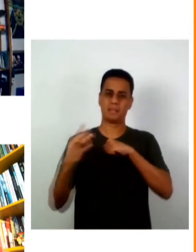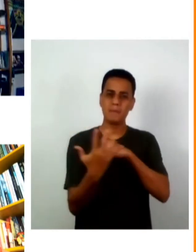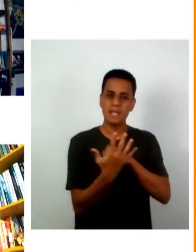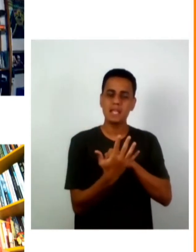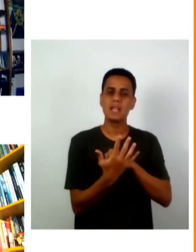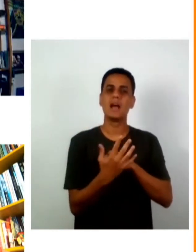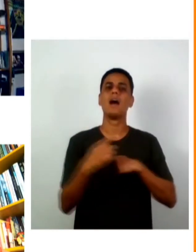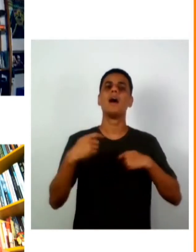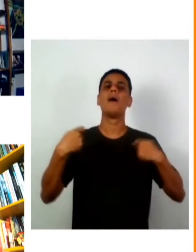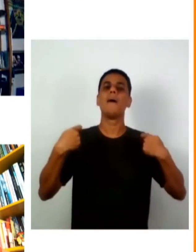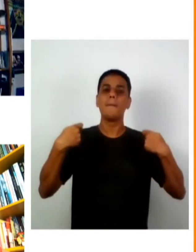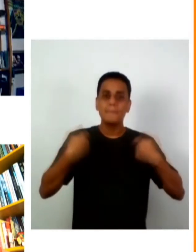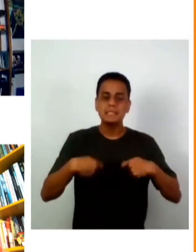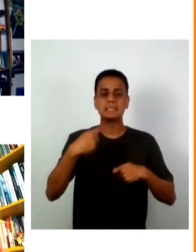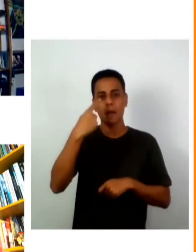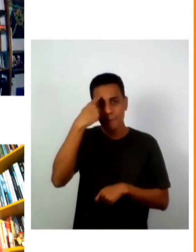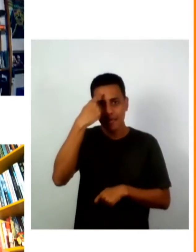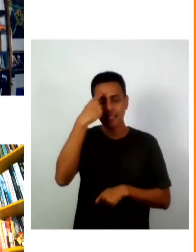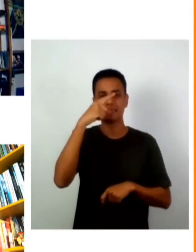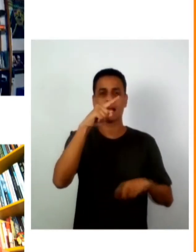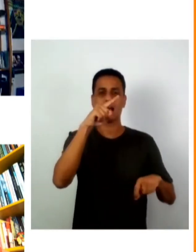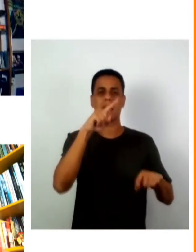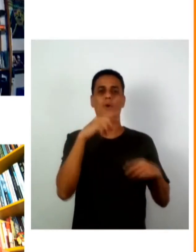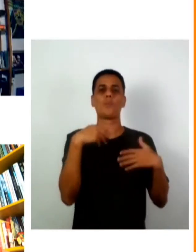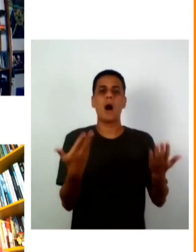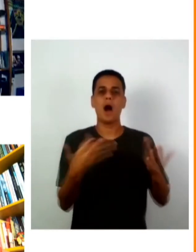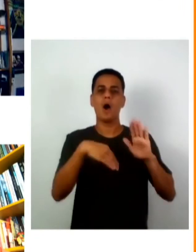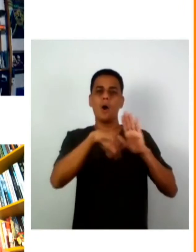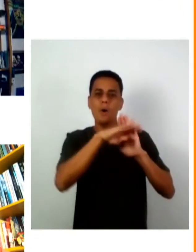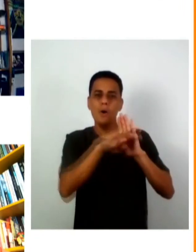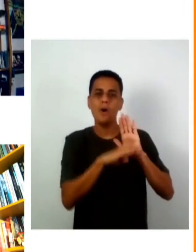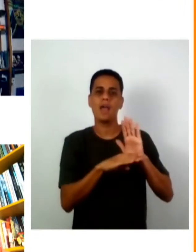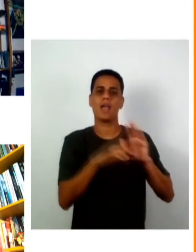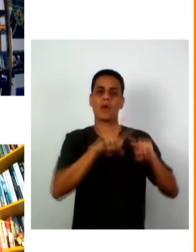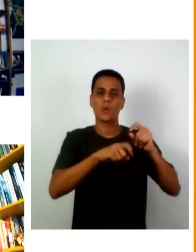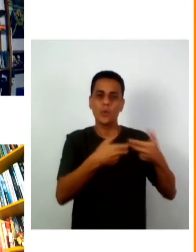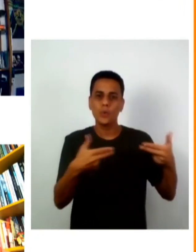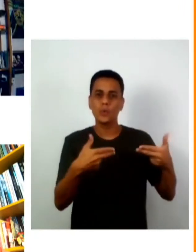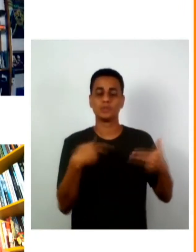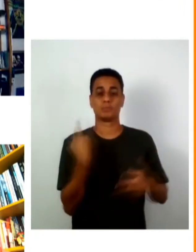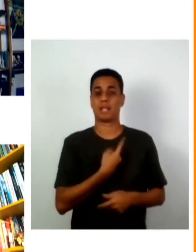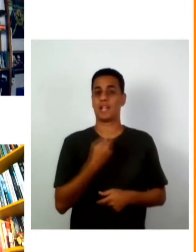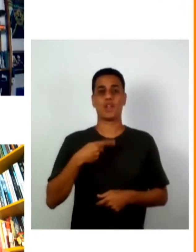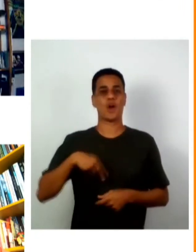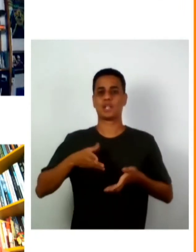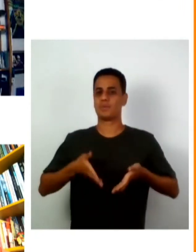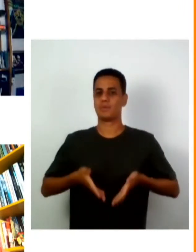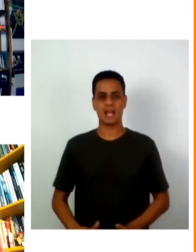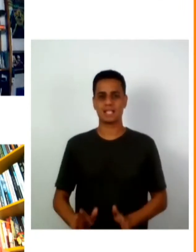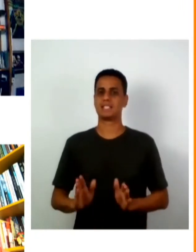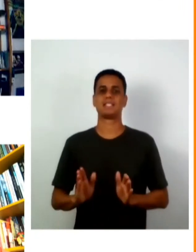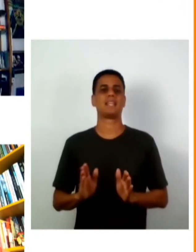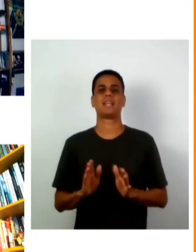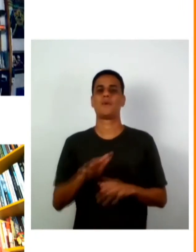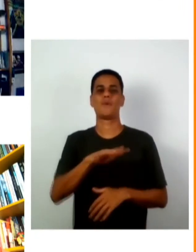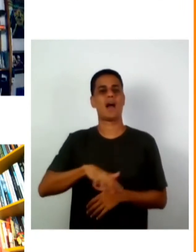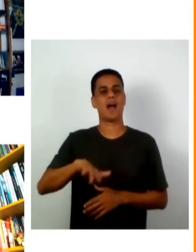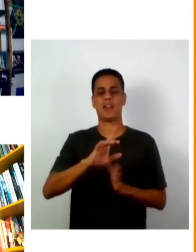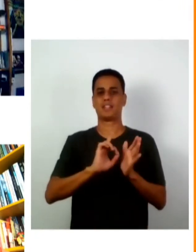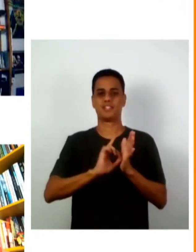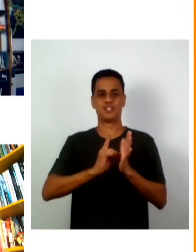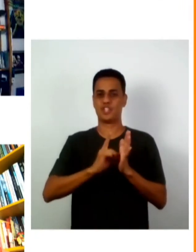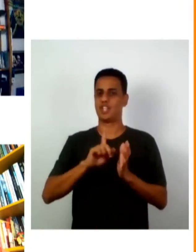instrumentaliza do ponto de vista nós não nascemos num contexto digital a feira operou durante muito tempo de uma forma